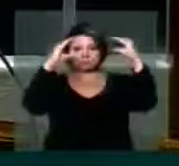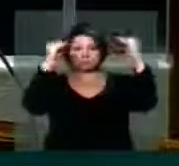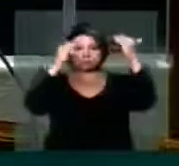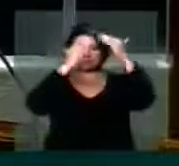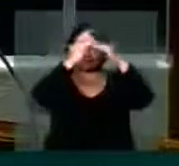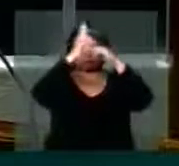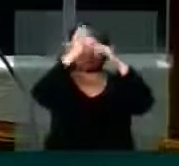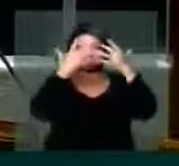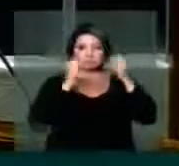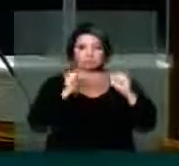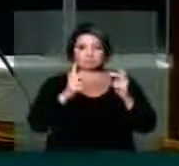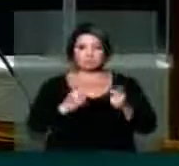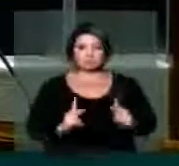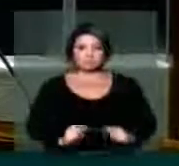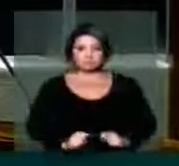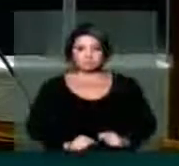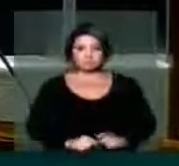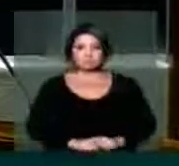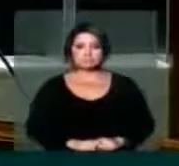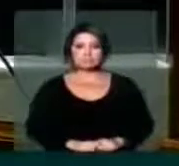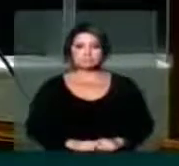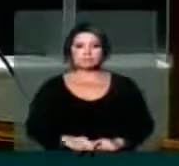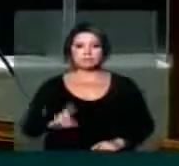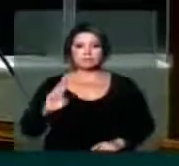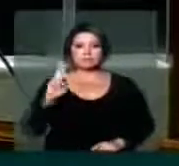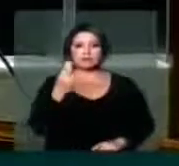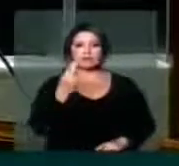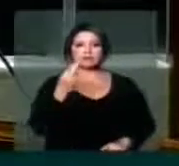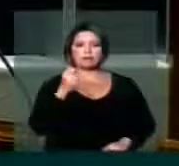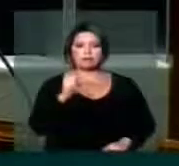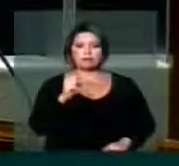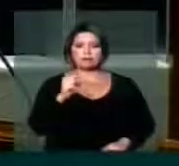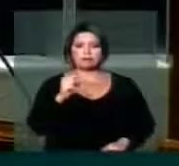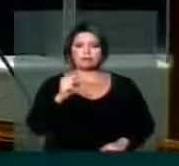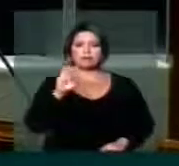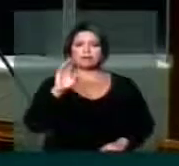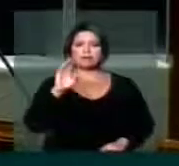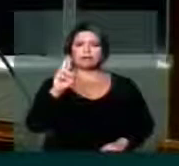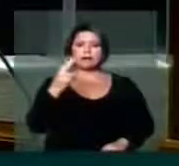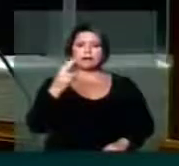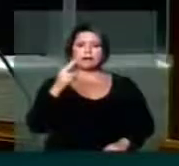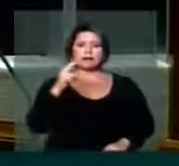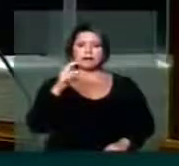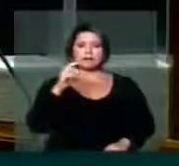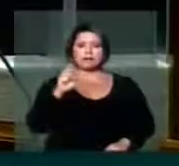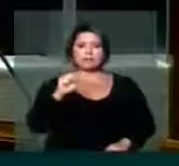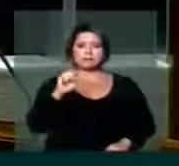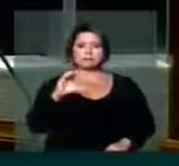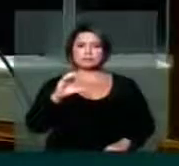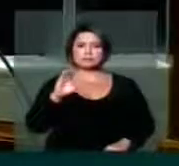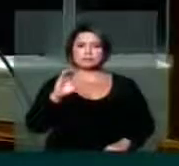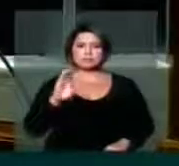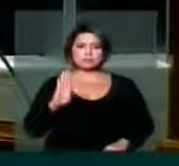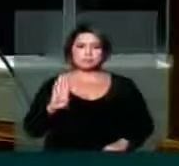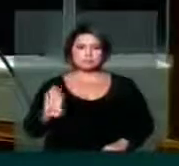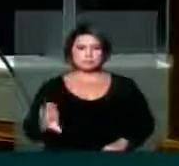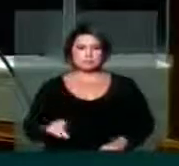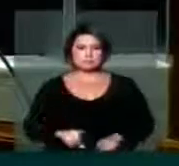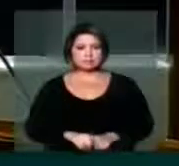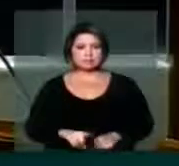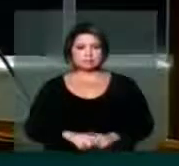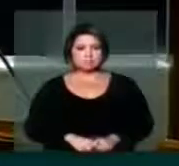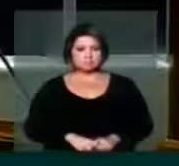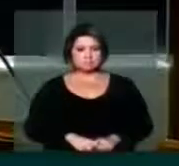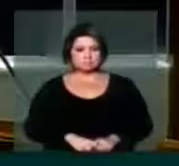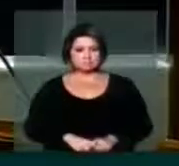vamos às maldades humanas. HSBC, Hong Kong and Shanghai Bank